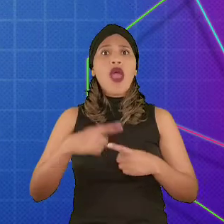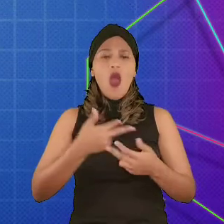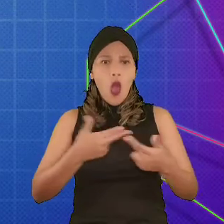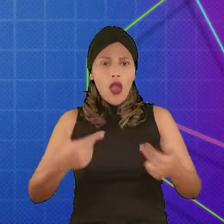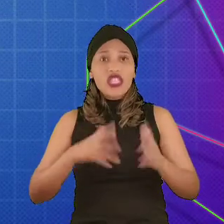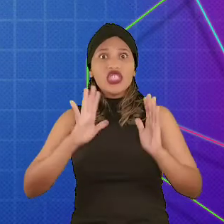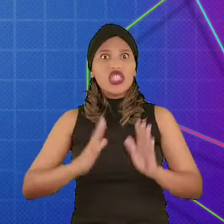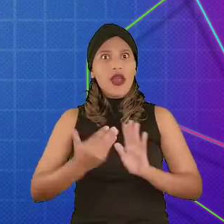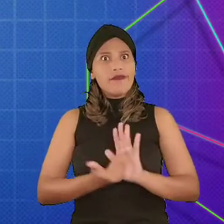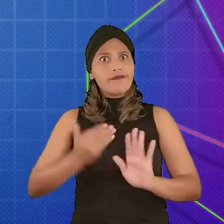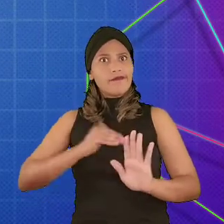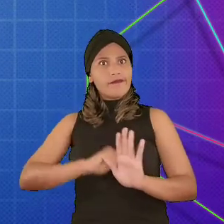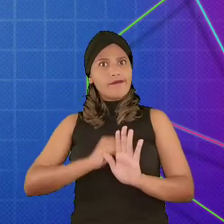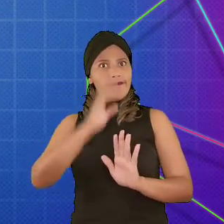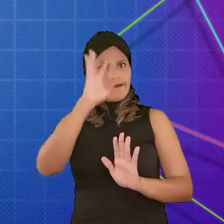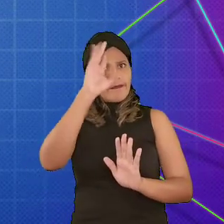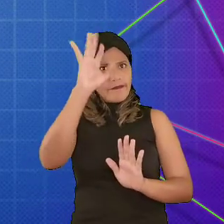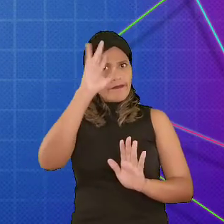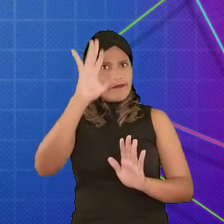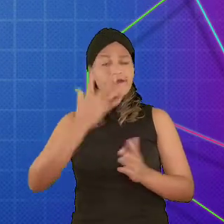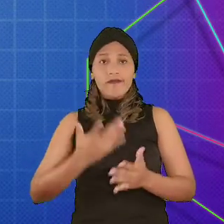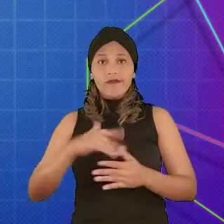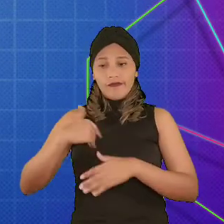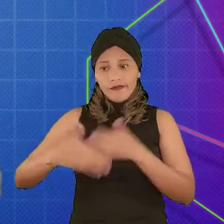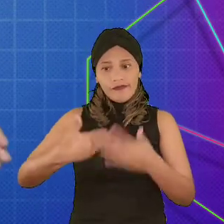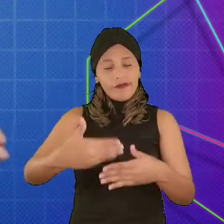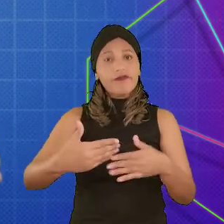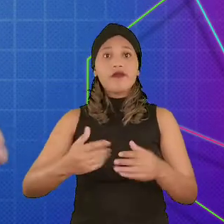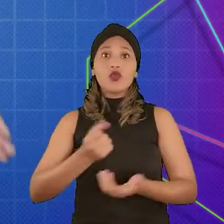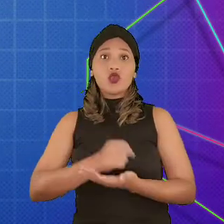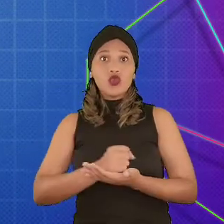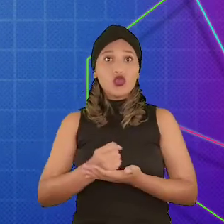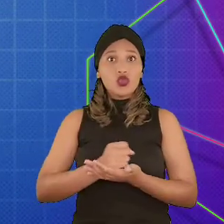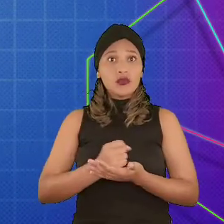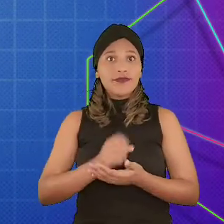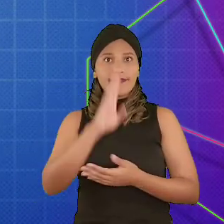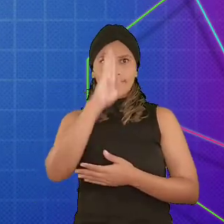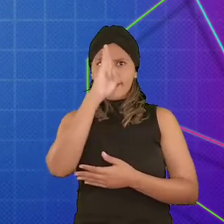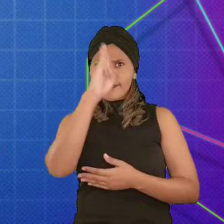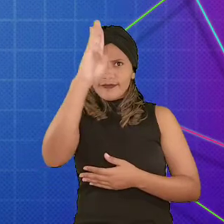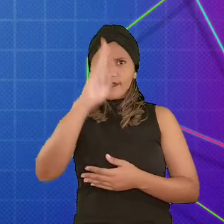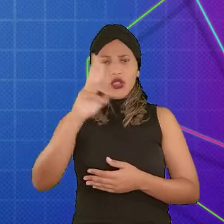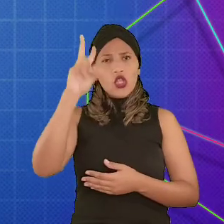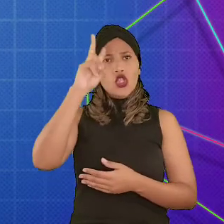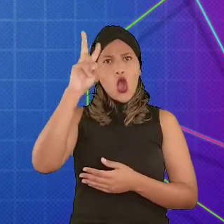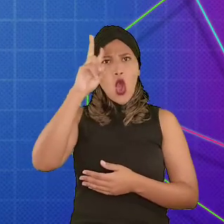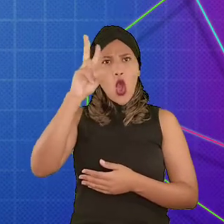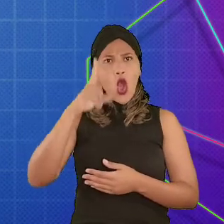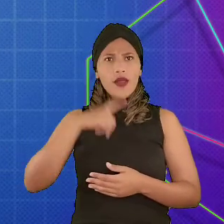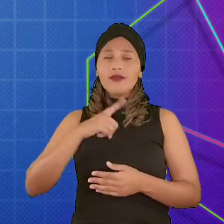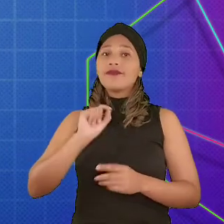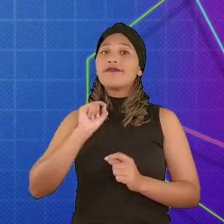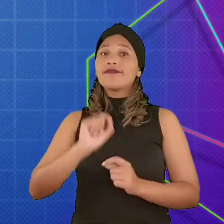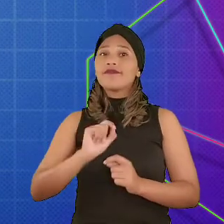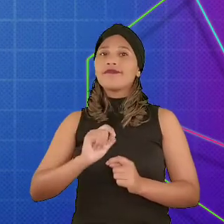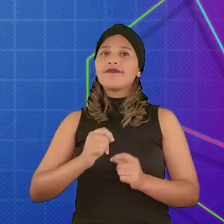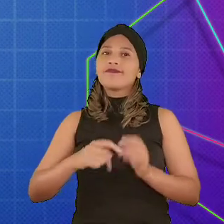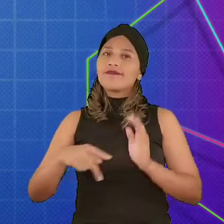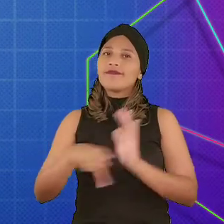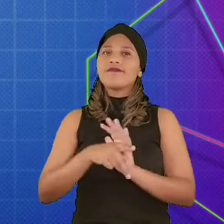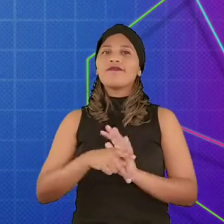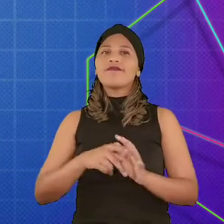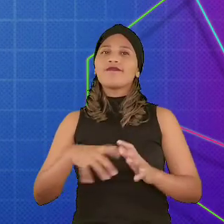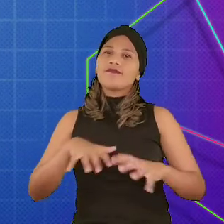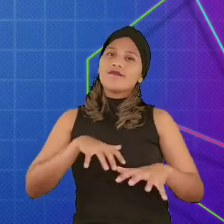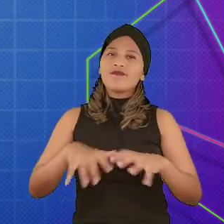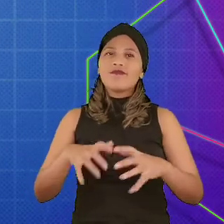pensadas. Para o decorrer da gameplay, os jogos, principalmente os da história, são feitos de uma forma para que a